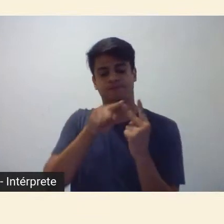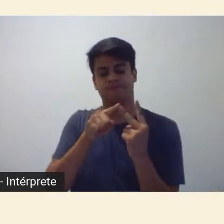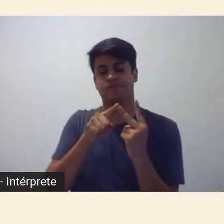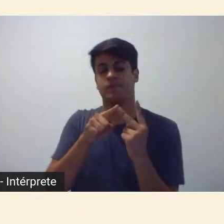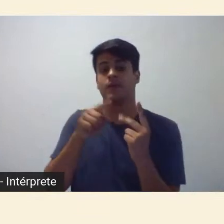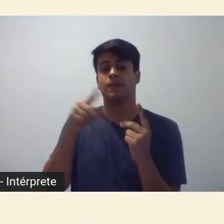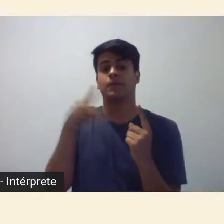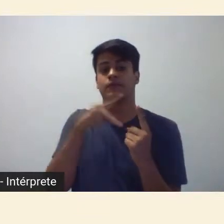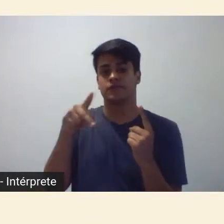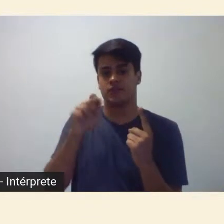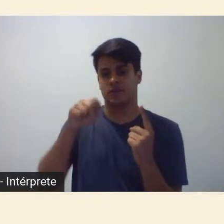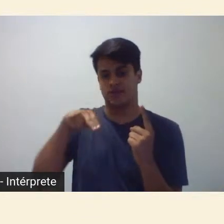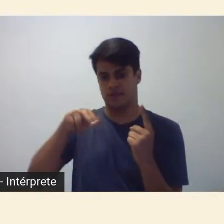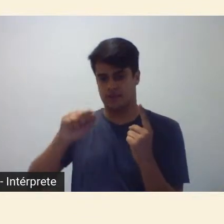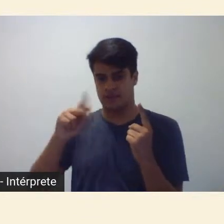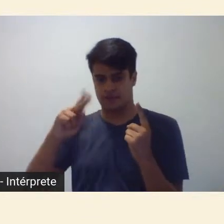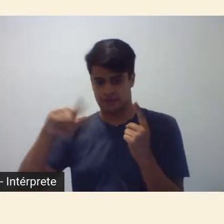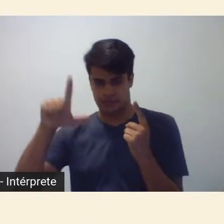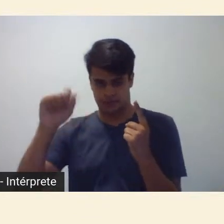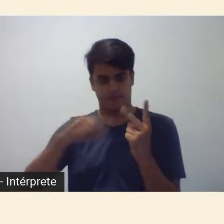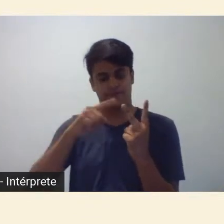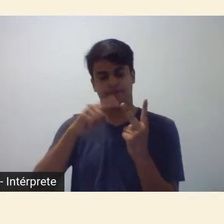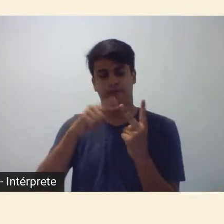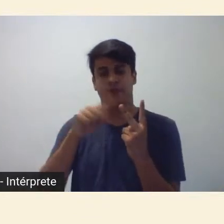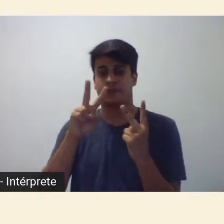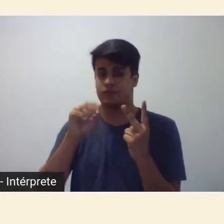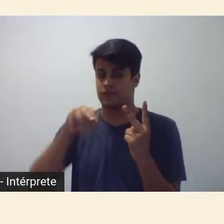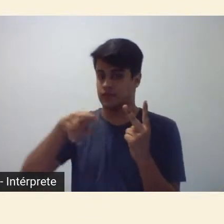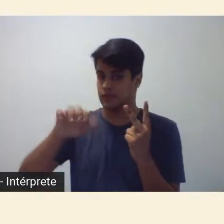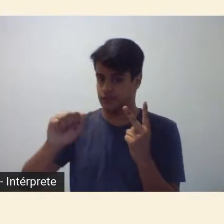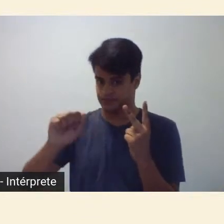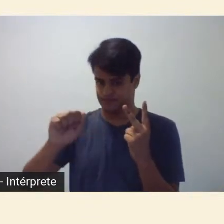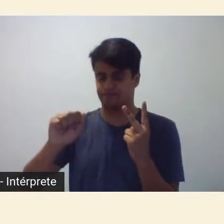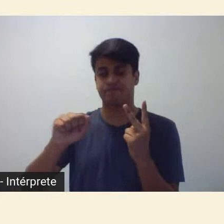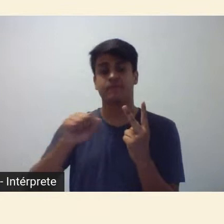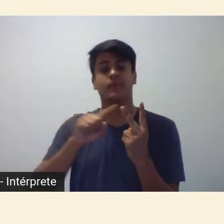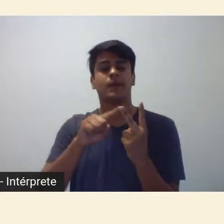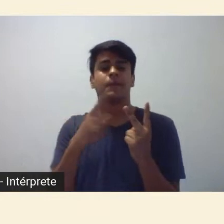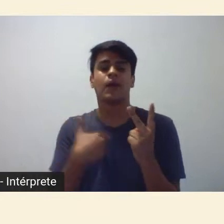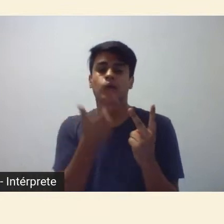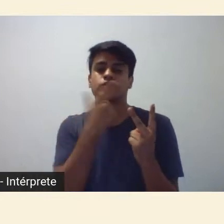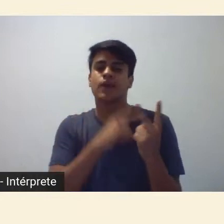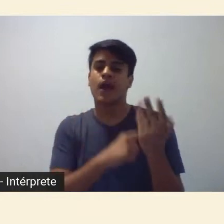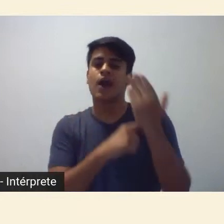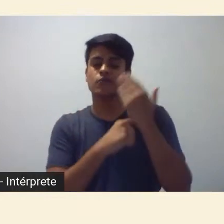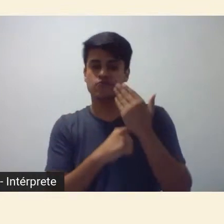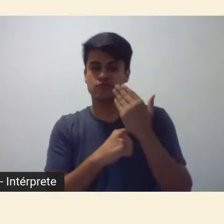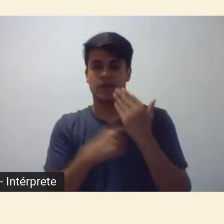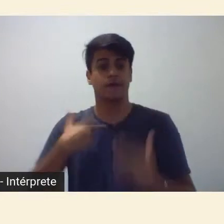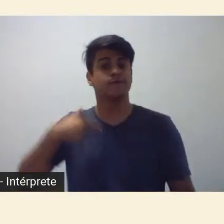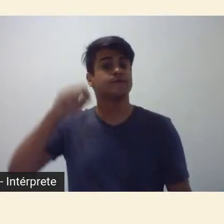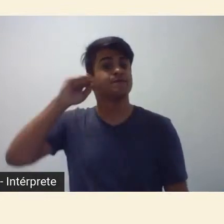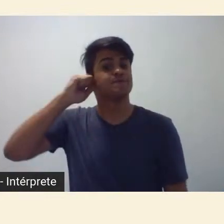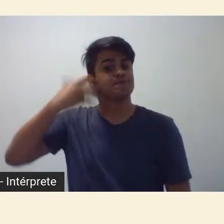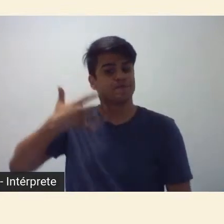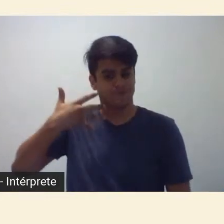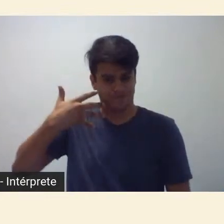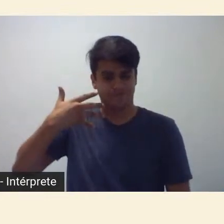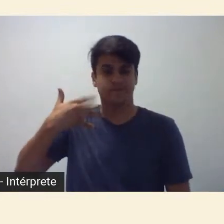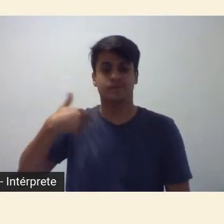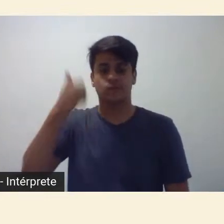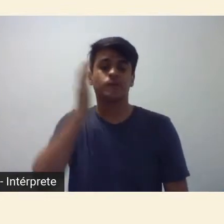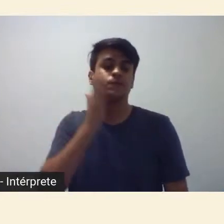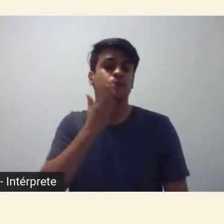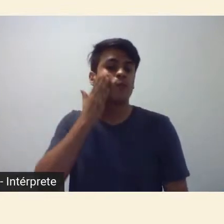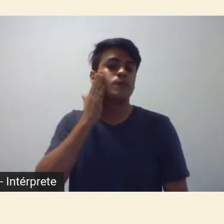e Ivana Ferrante Rebello. Para colaborar com a acessibilidade eu farei a minha autodescrição, eu sou uma mulher de pele